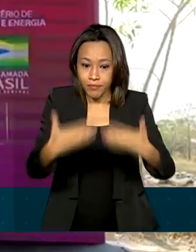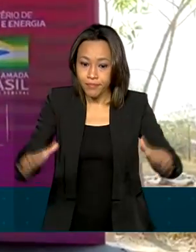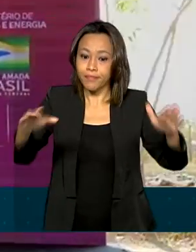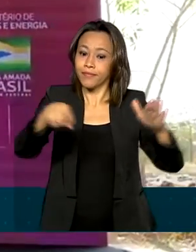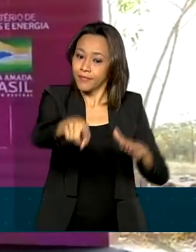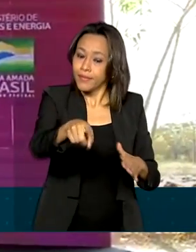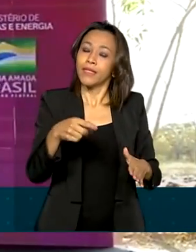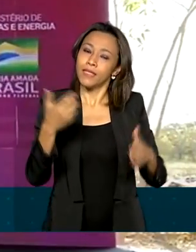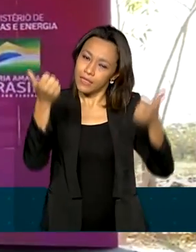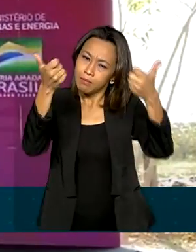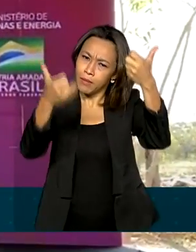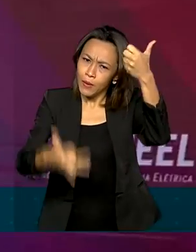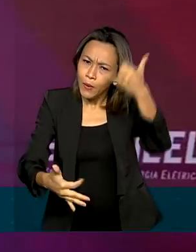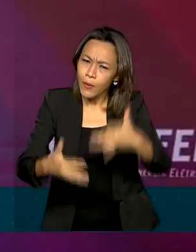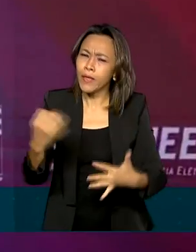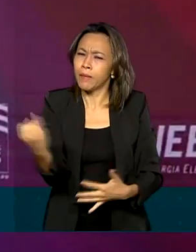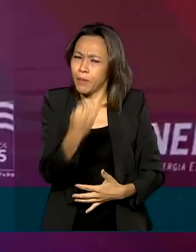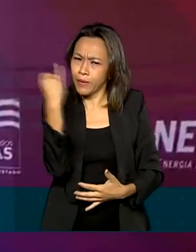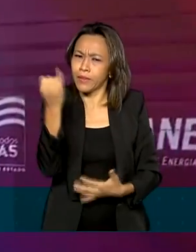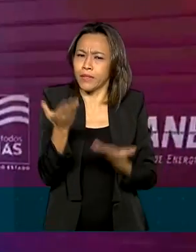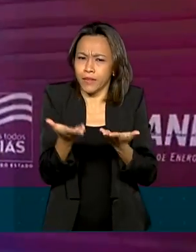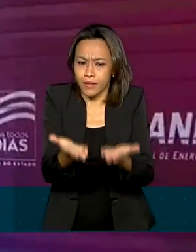desse tipo de infraestrutura.